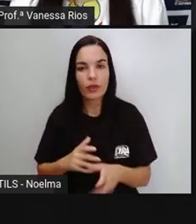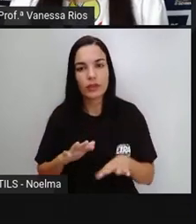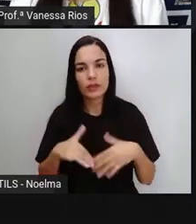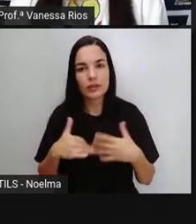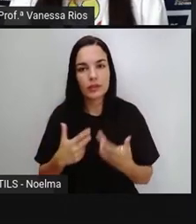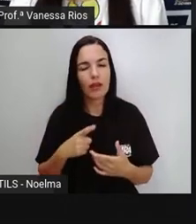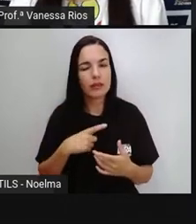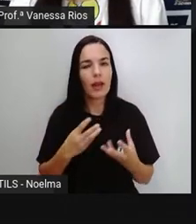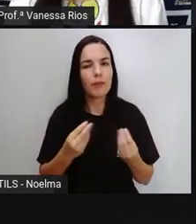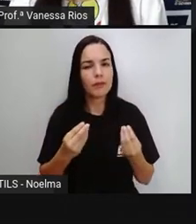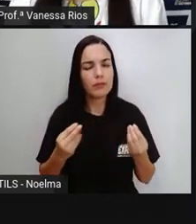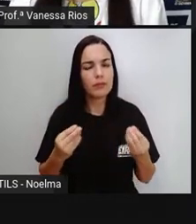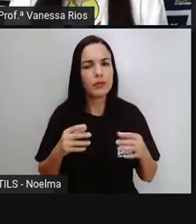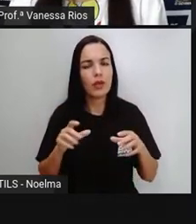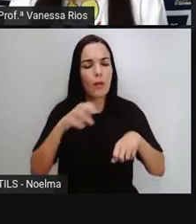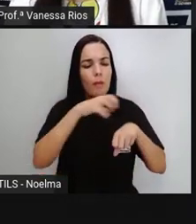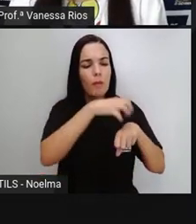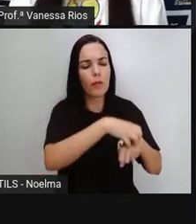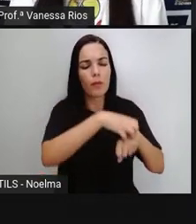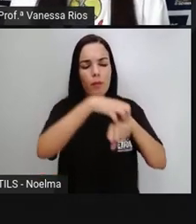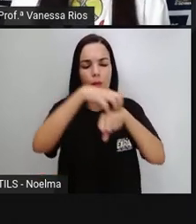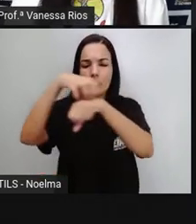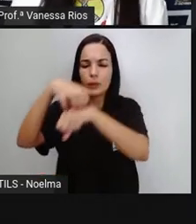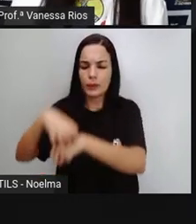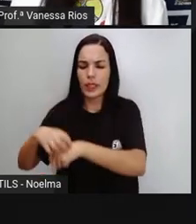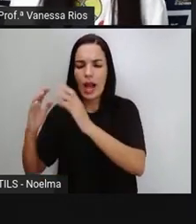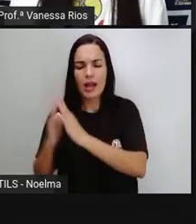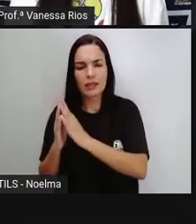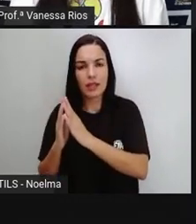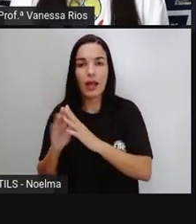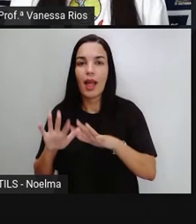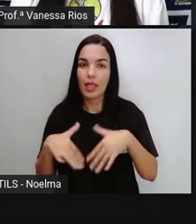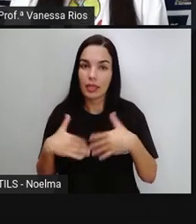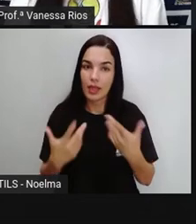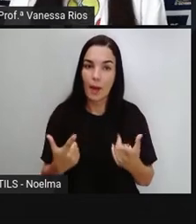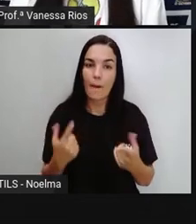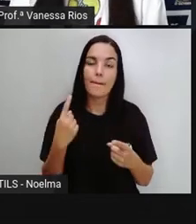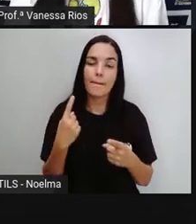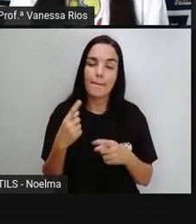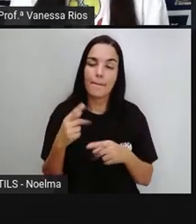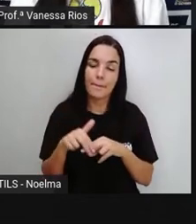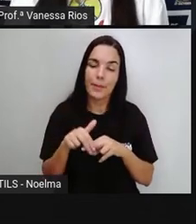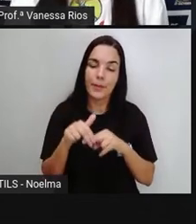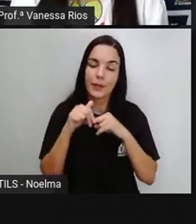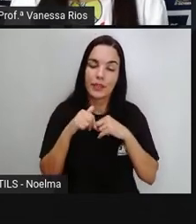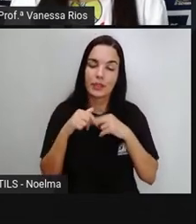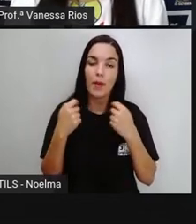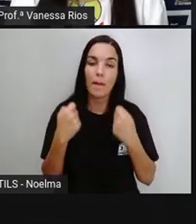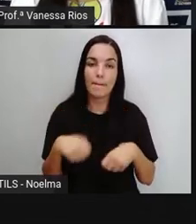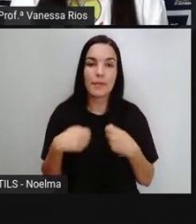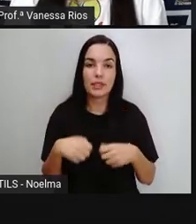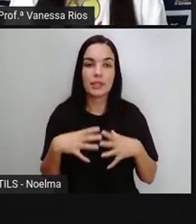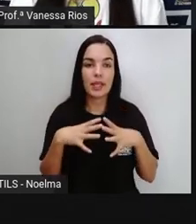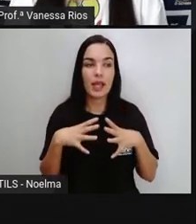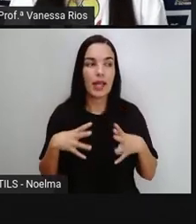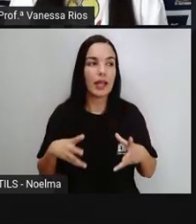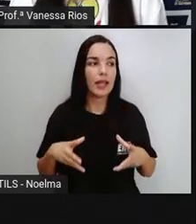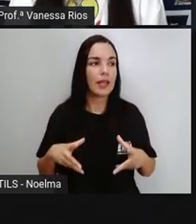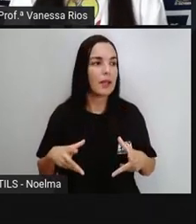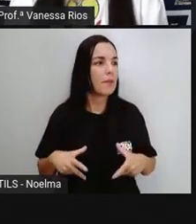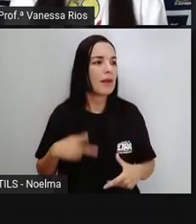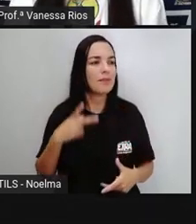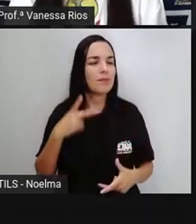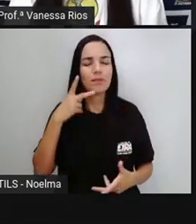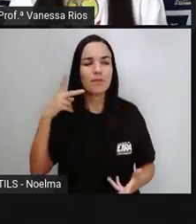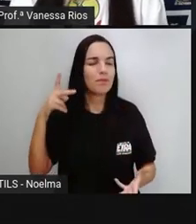chegar à nossa casa. E é importante a gente higienizar, porque a gente não sabe por onde esse alimento passou e